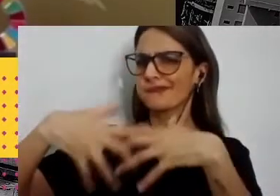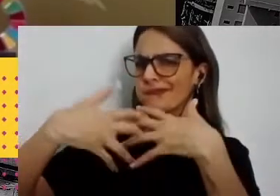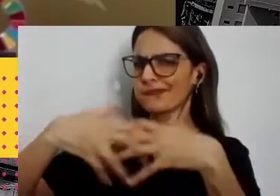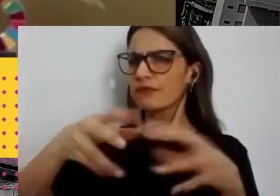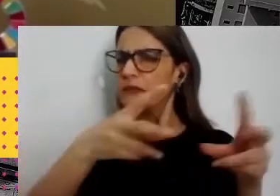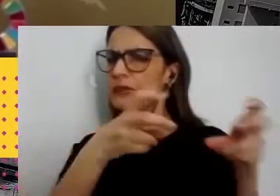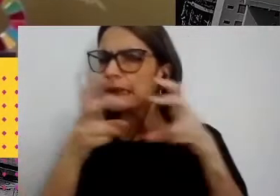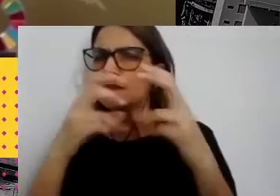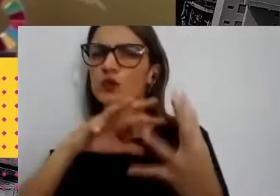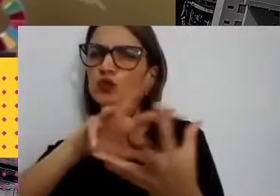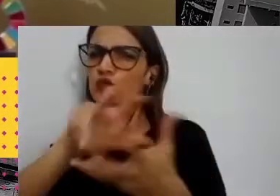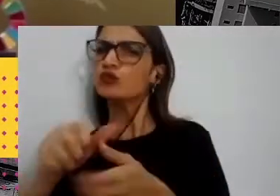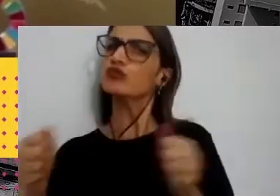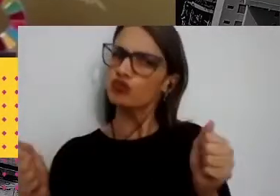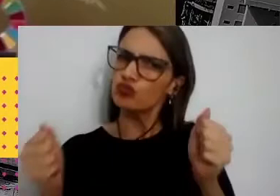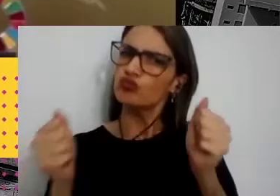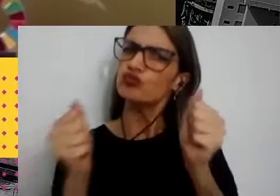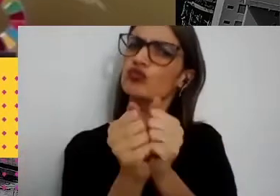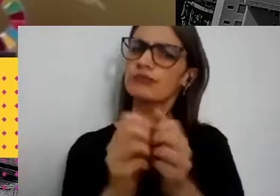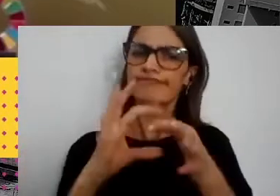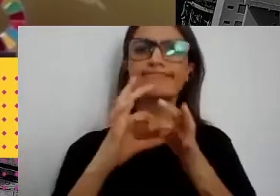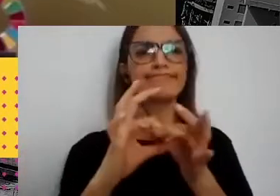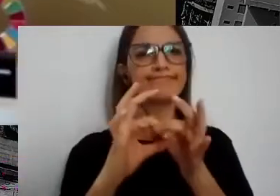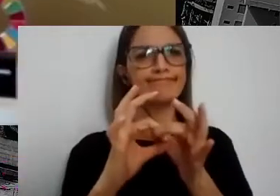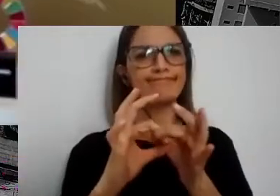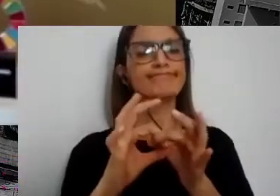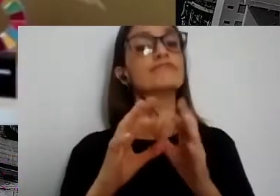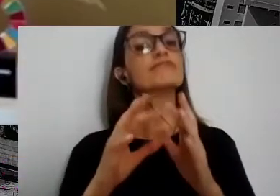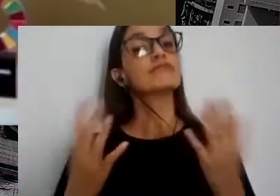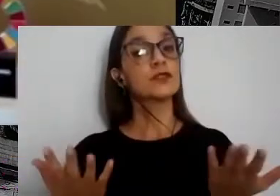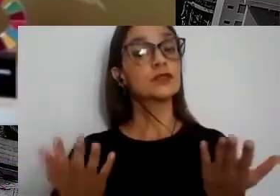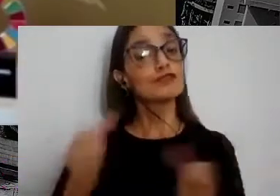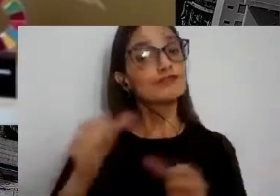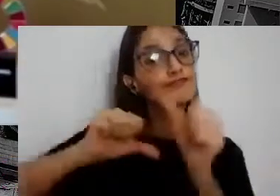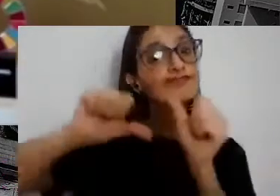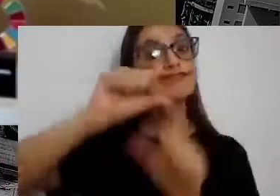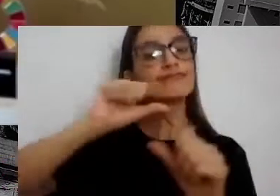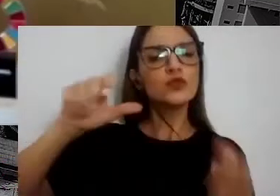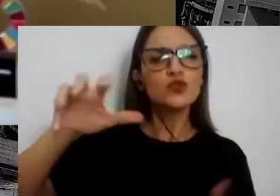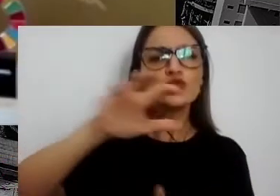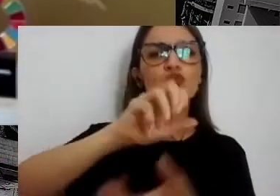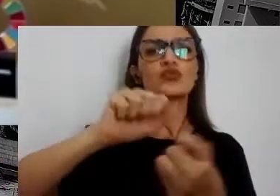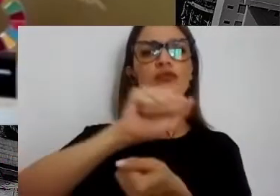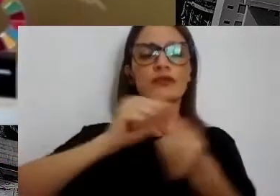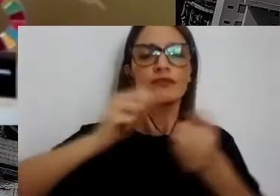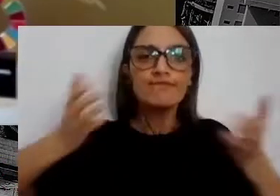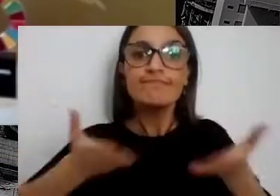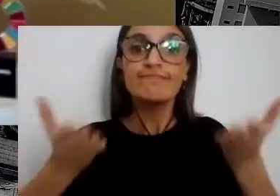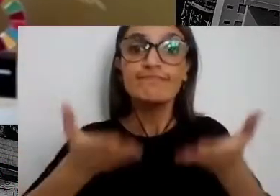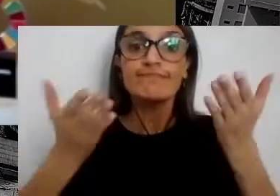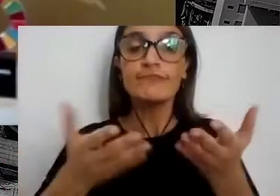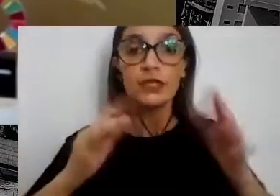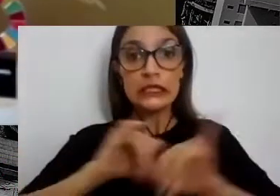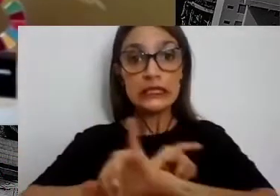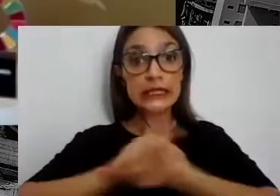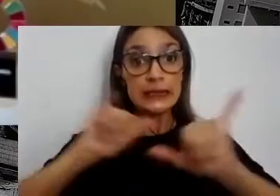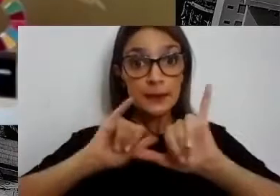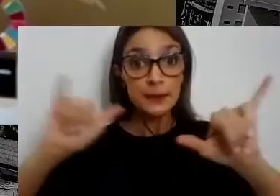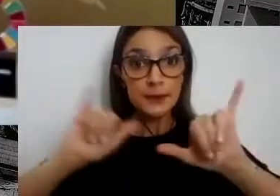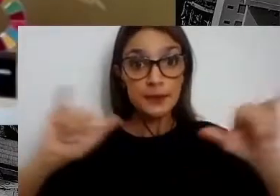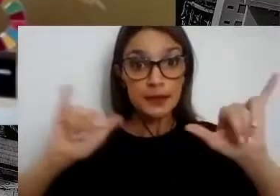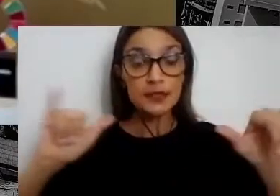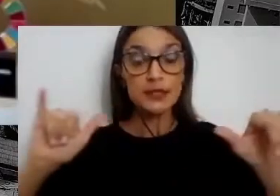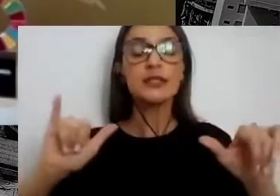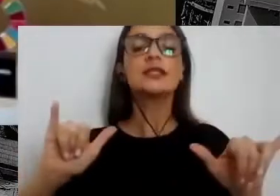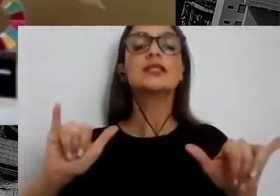coletiva, né? Pensando nisso, a Virada Sustentável está promovendo a campanha Virada Sustentável Solidária. E